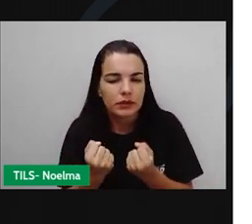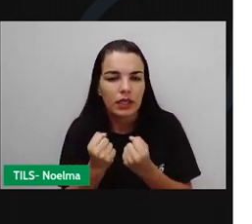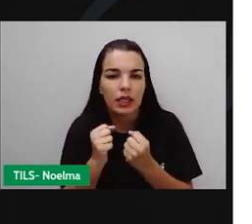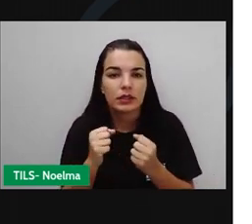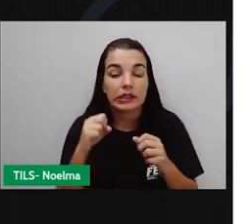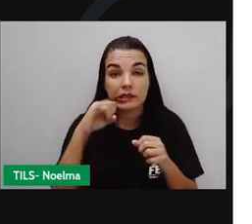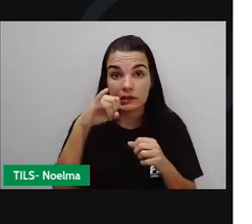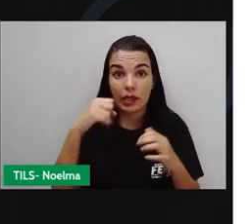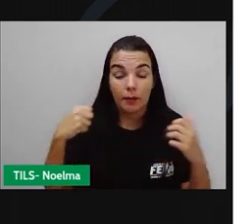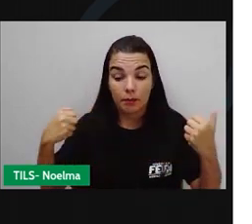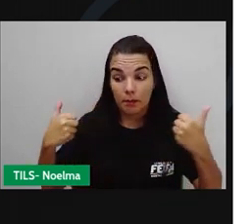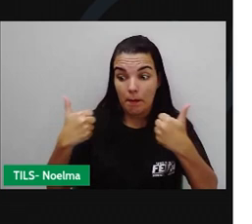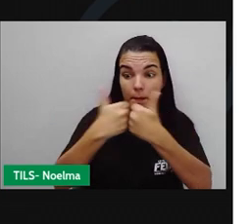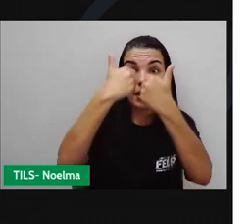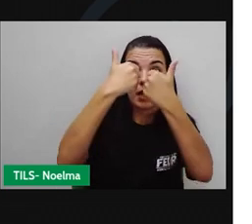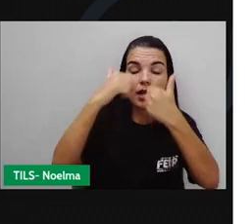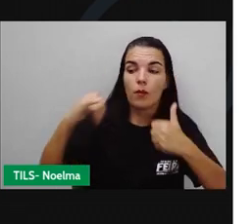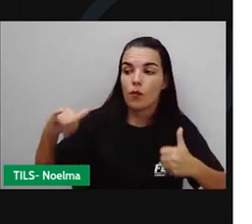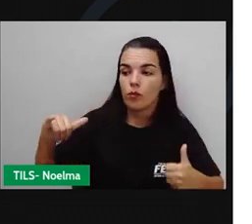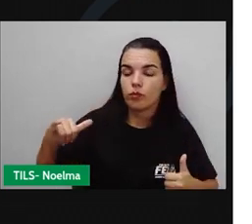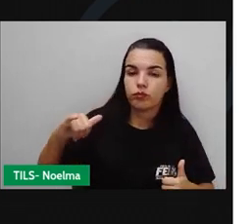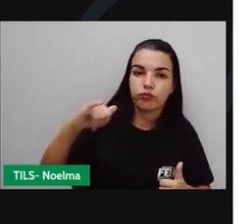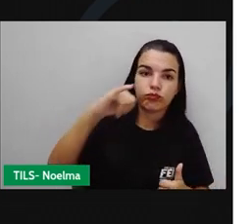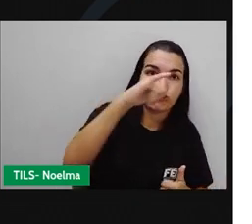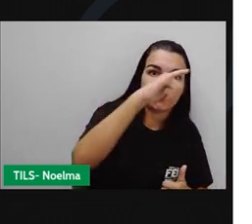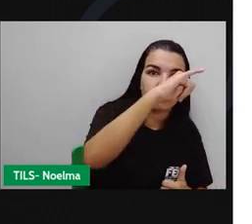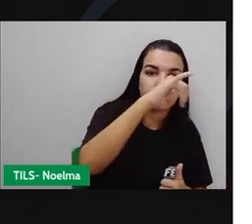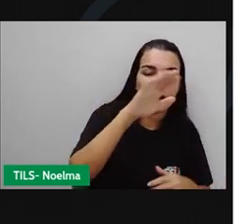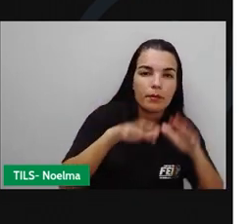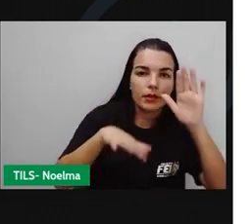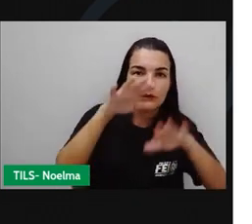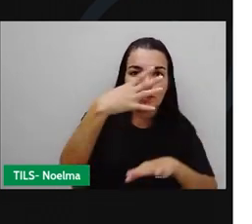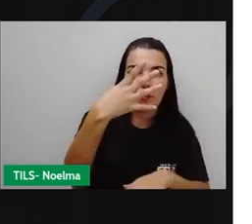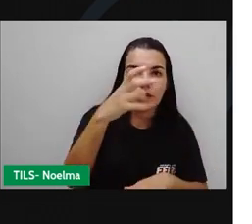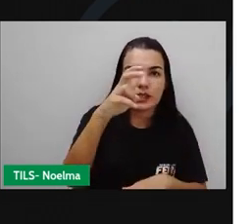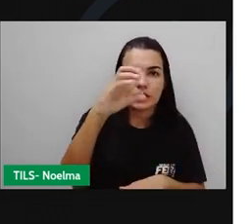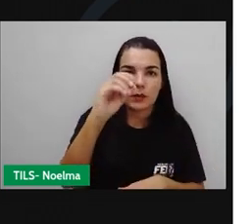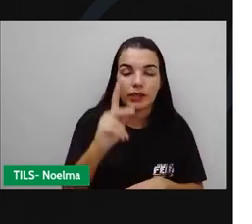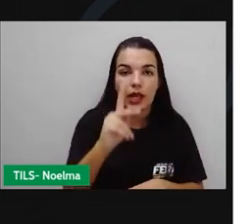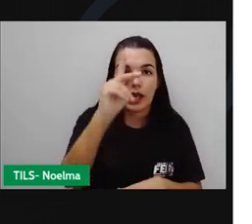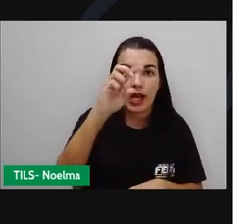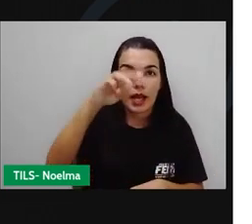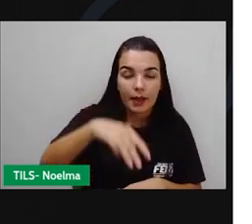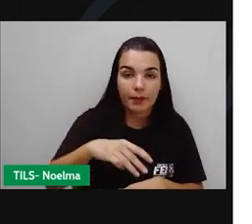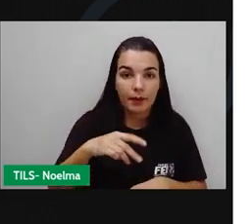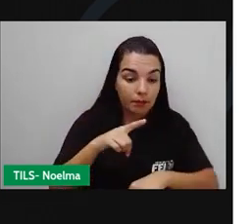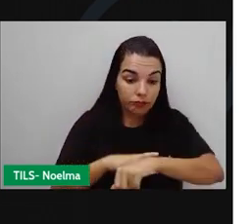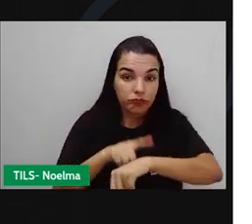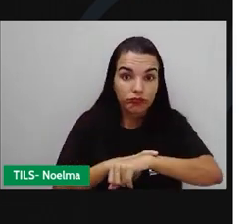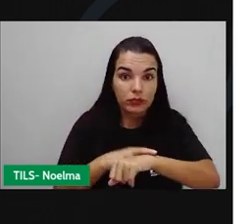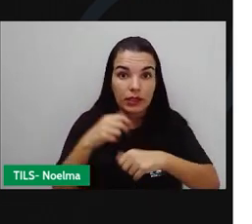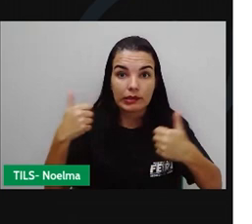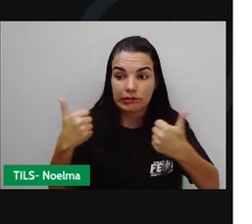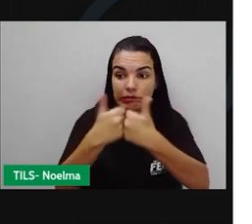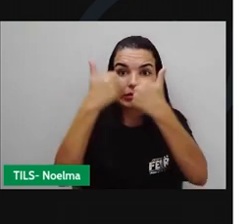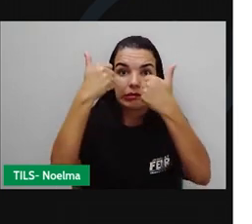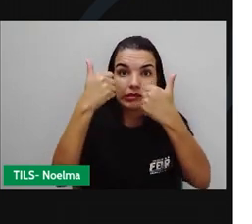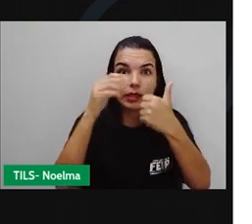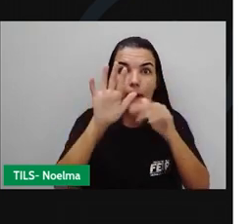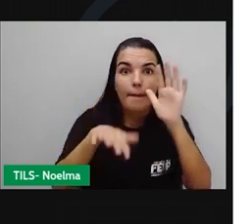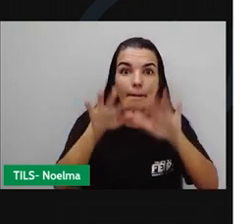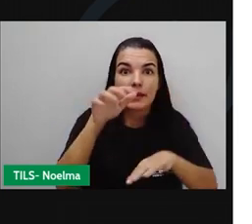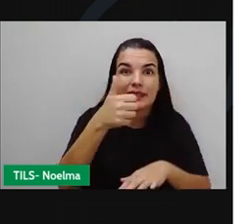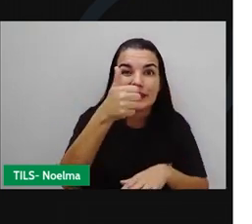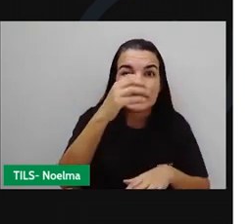colidindo contra um avião na velocidade de 450 quilômetros por hora, que é uma velocidade também super plausível, teria um impacto na ordem de